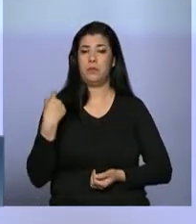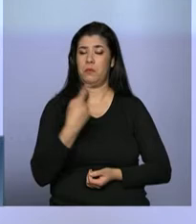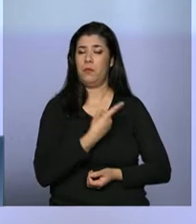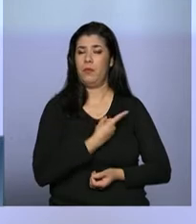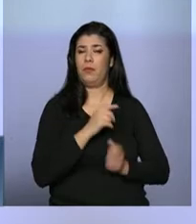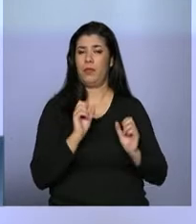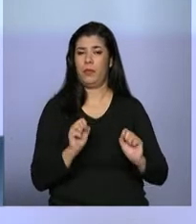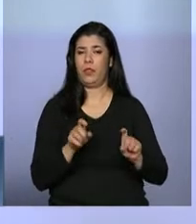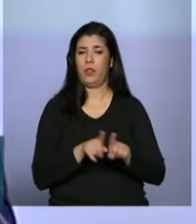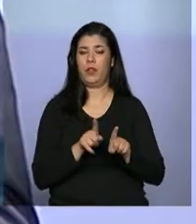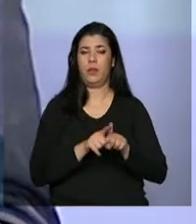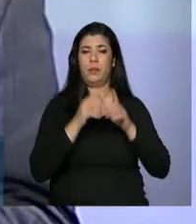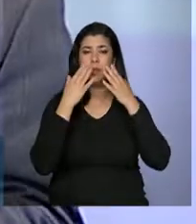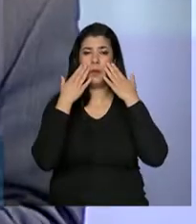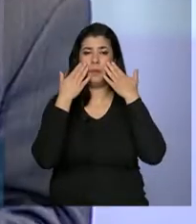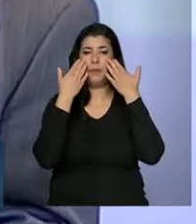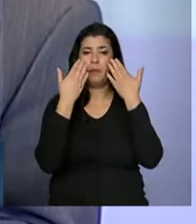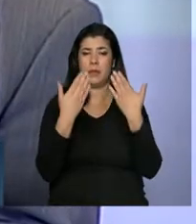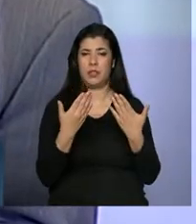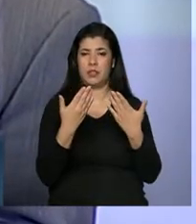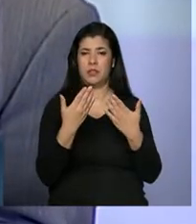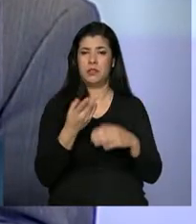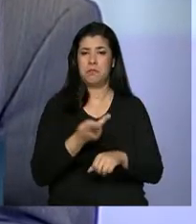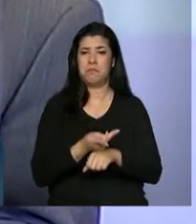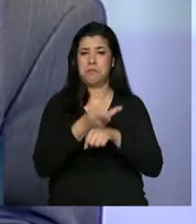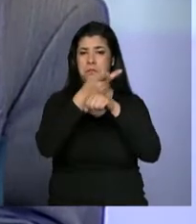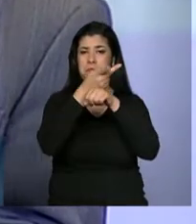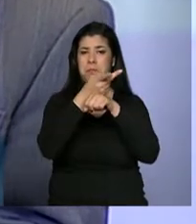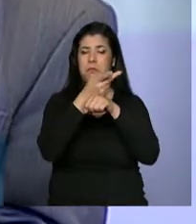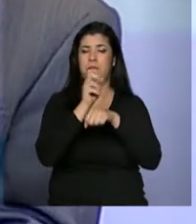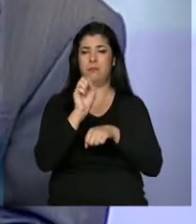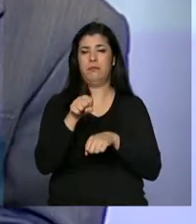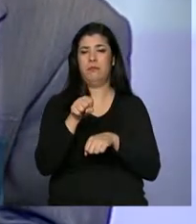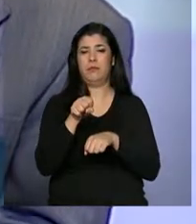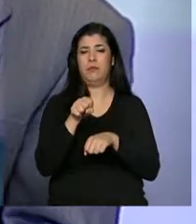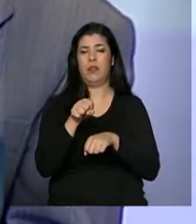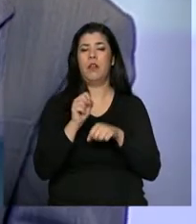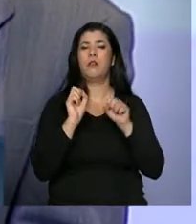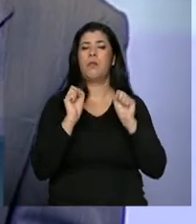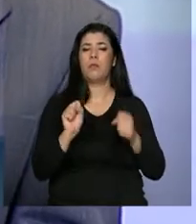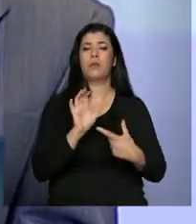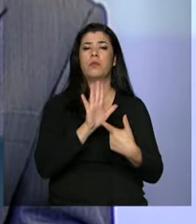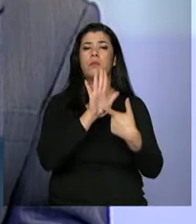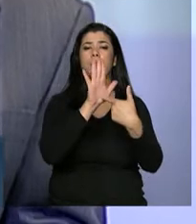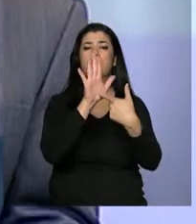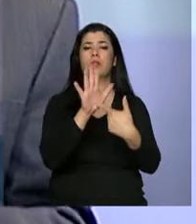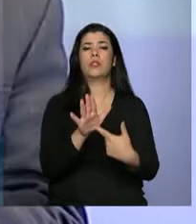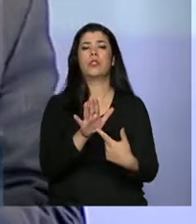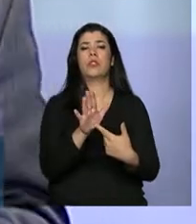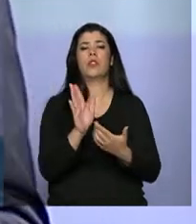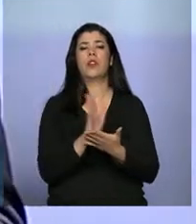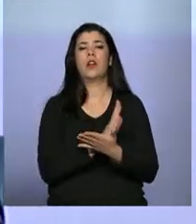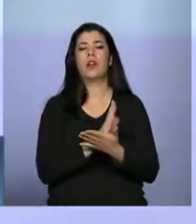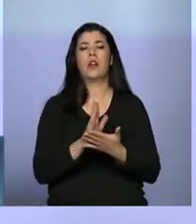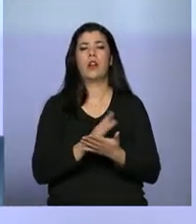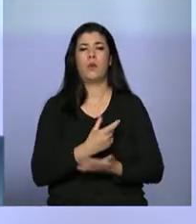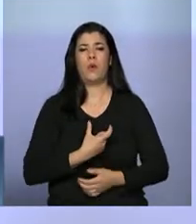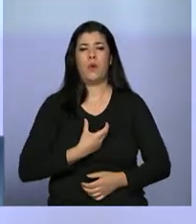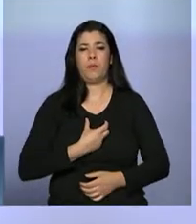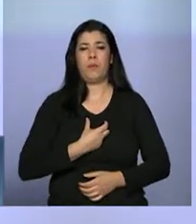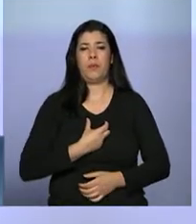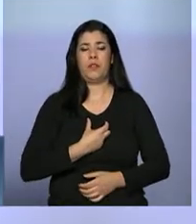apresentar alguns troféus, nós podemos apresentar algumas medalhas.